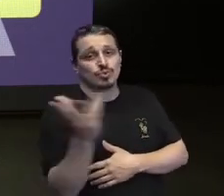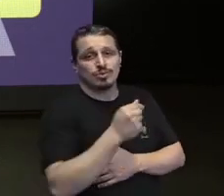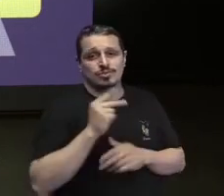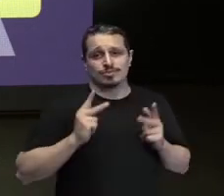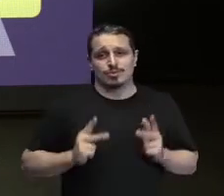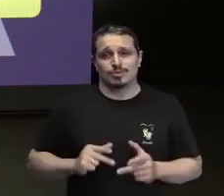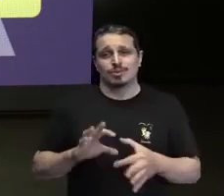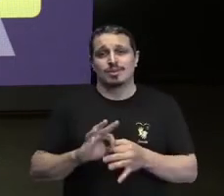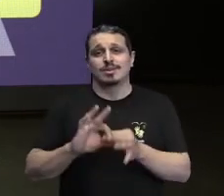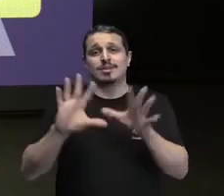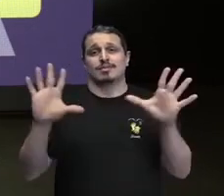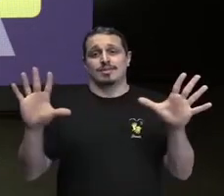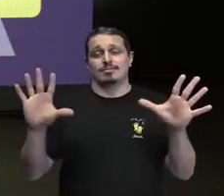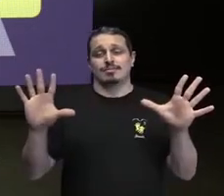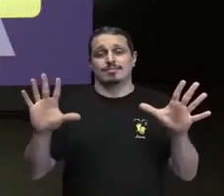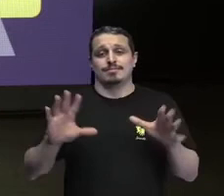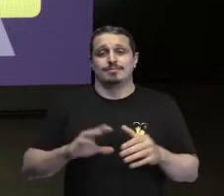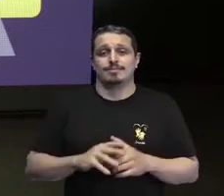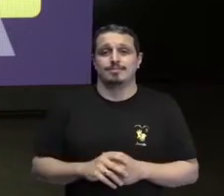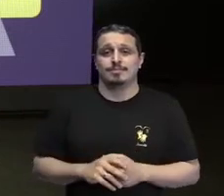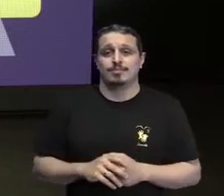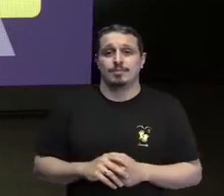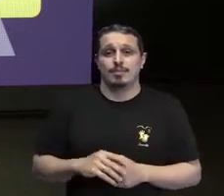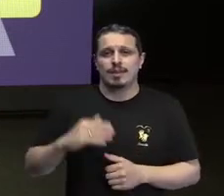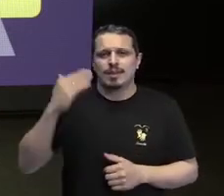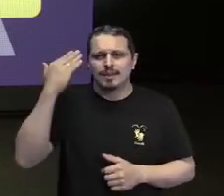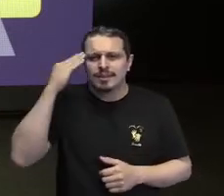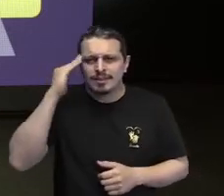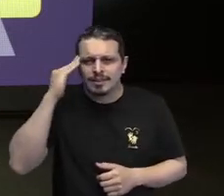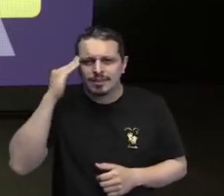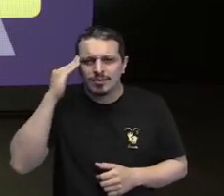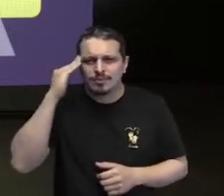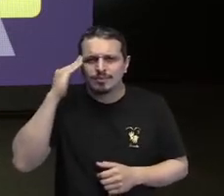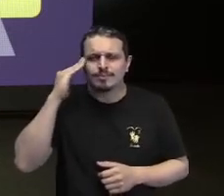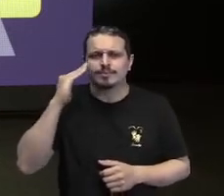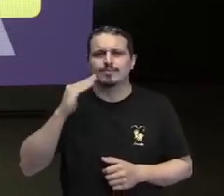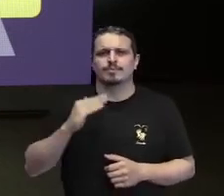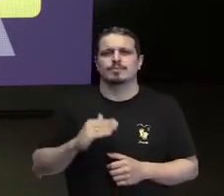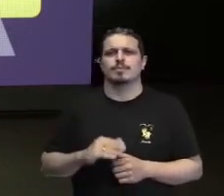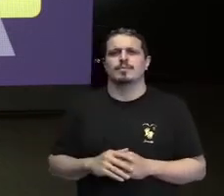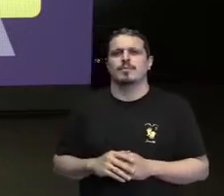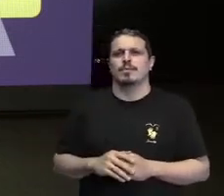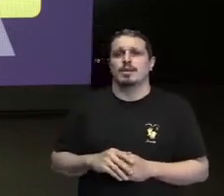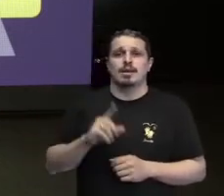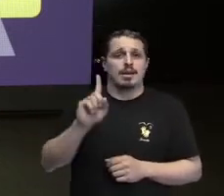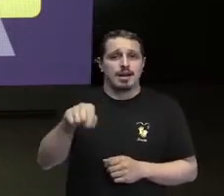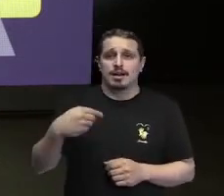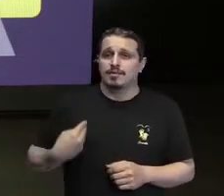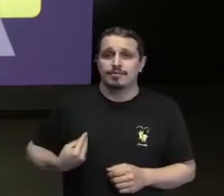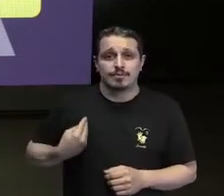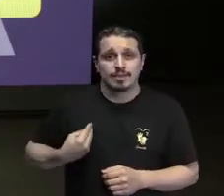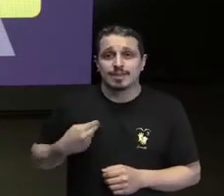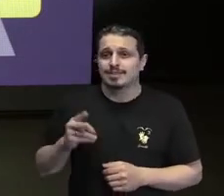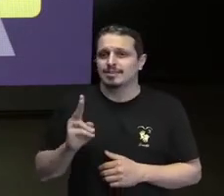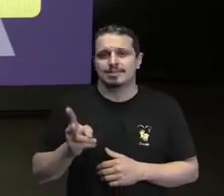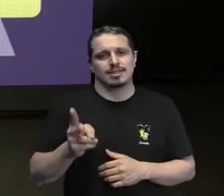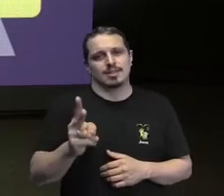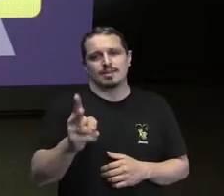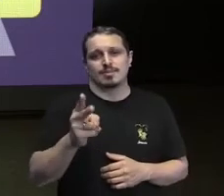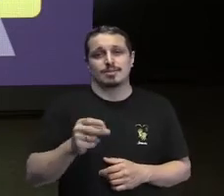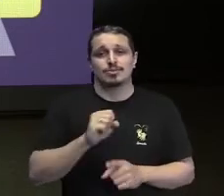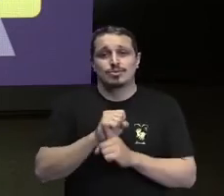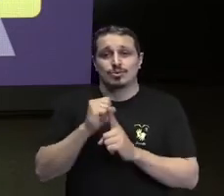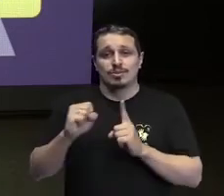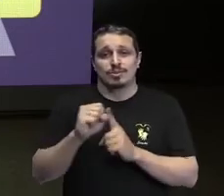de entender que não viveu sempre numa sociedade inclusiva